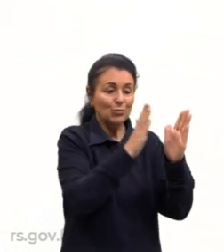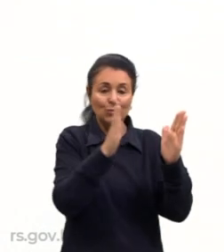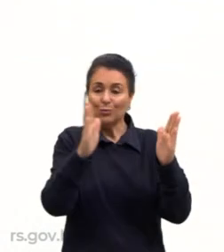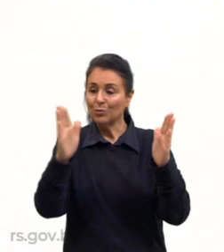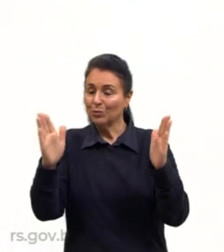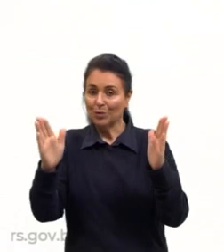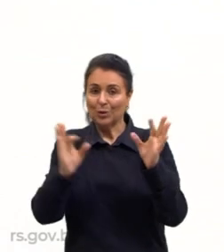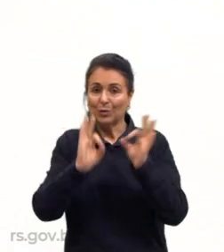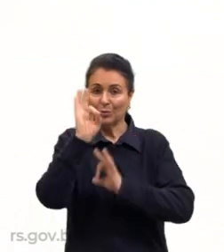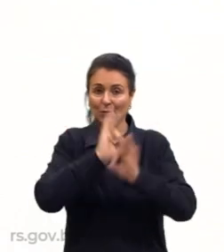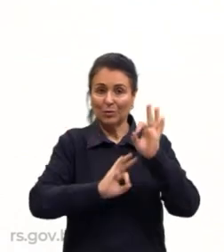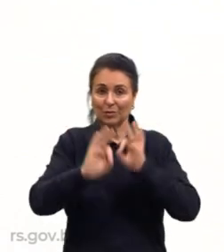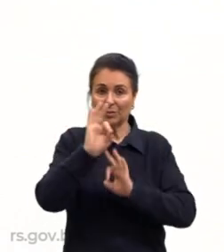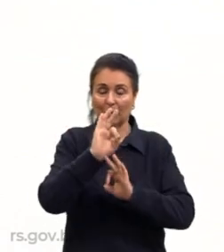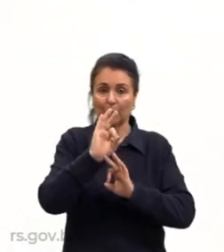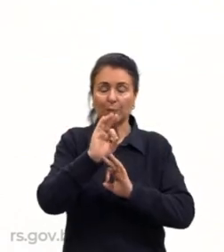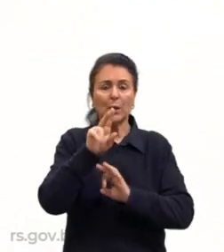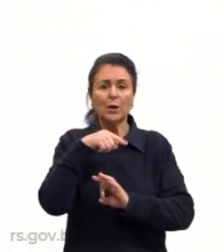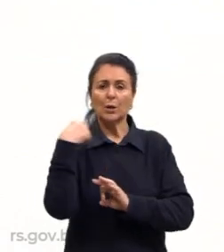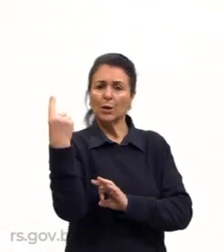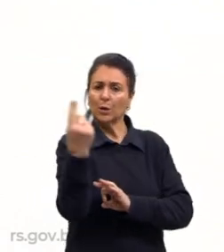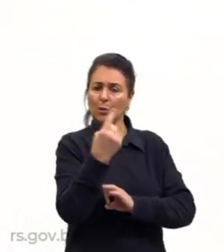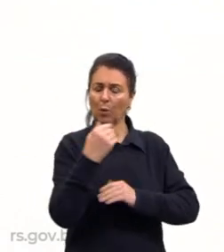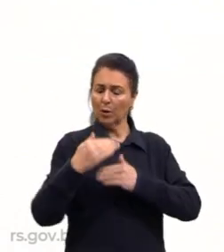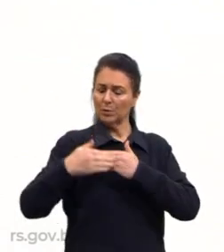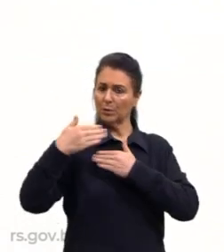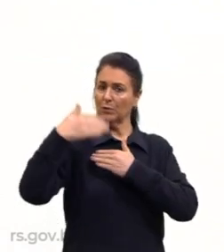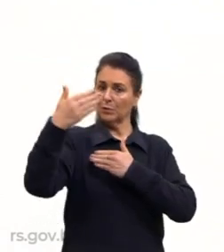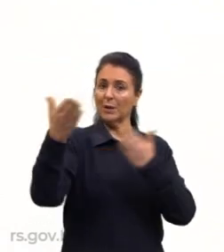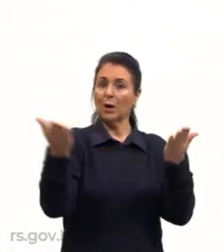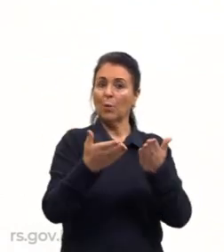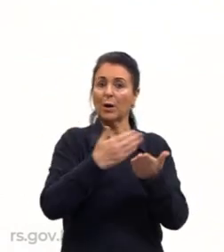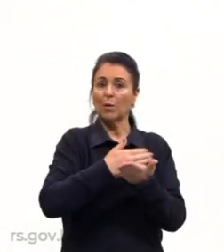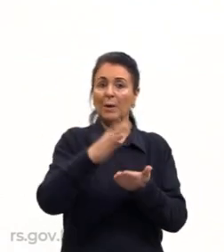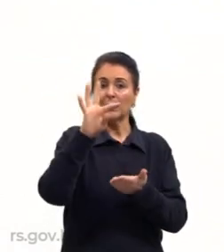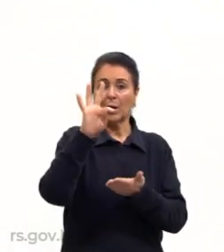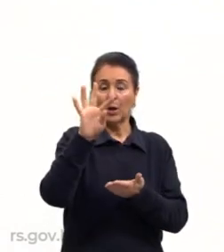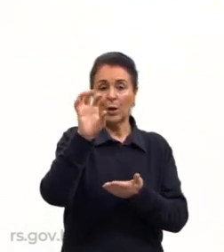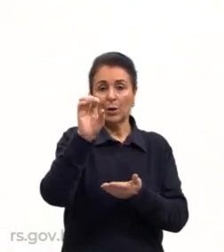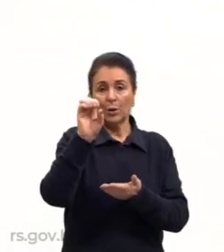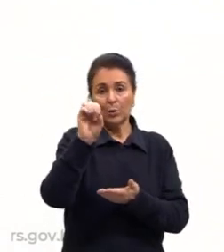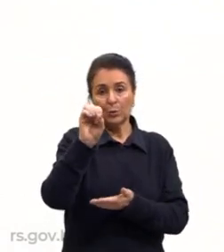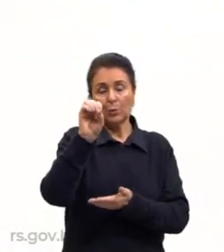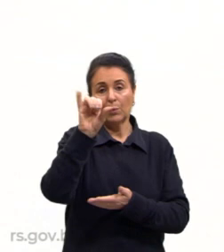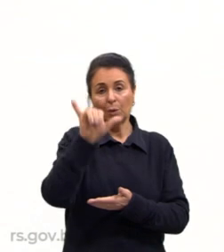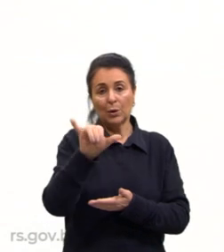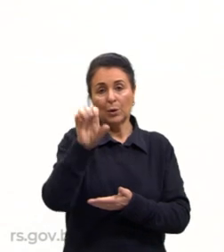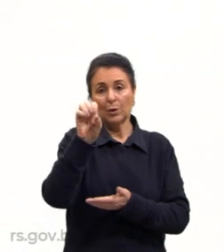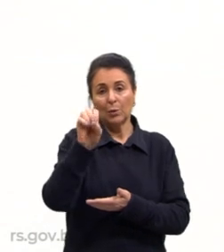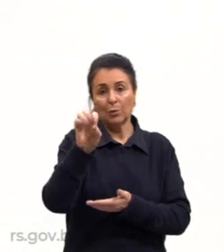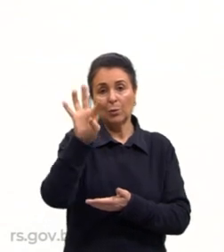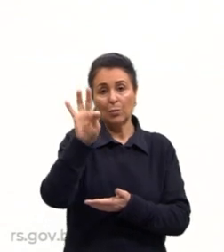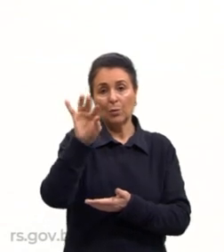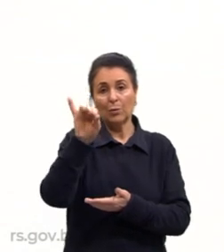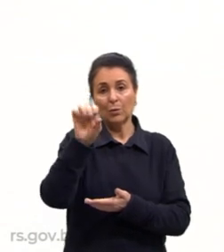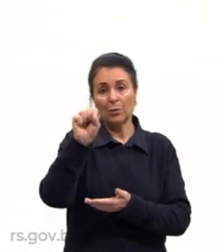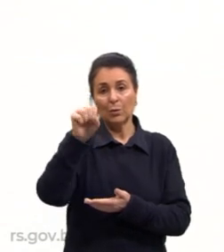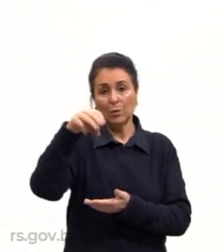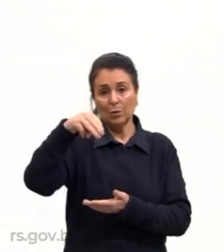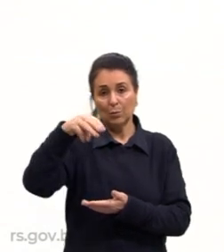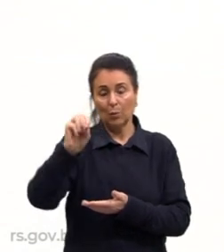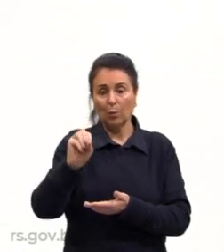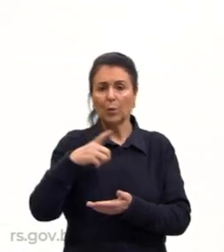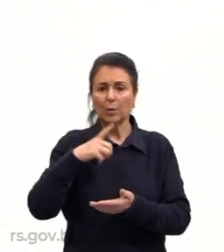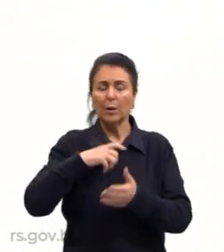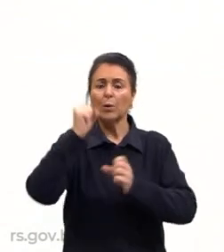E aí nós evoluímos, e aí entramos no toyotismo, tá, gurizada? Toyotismo vem justamente da empresa Toyota, que